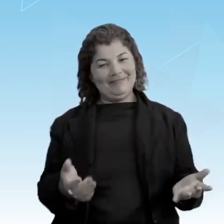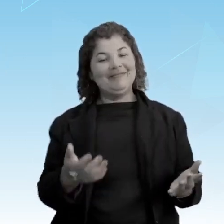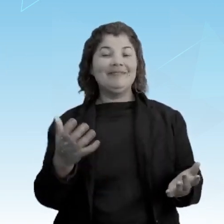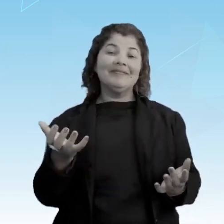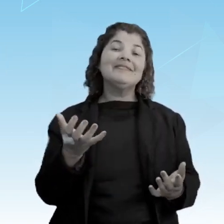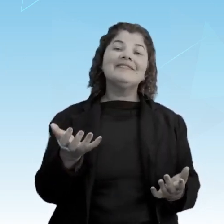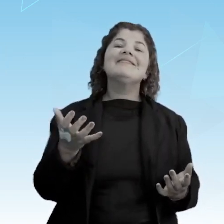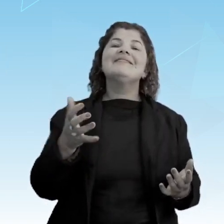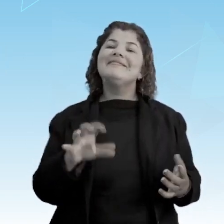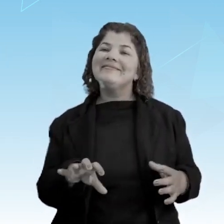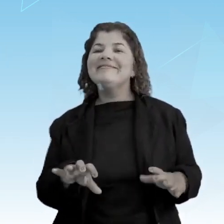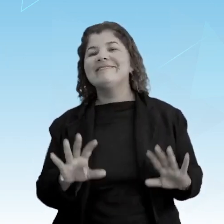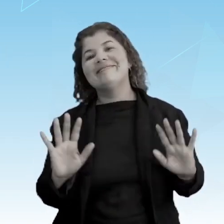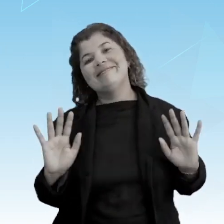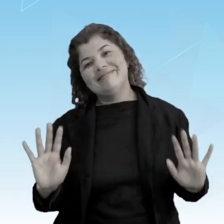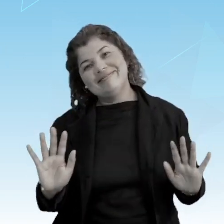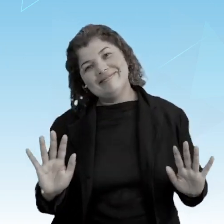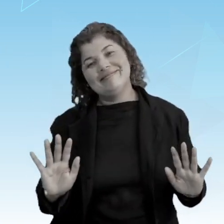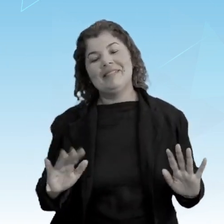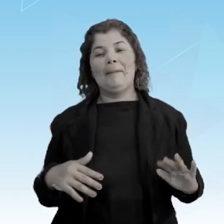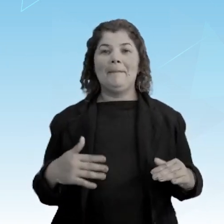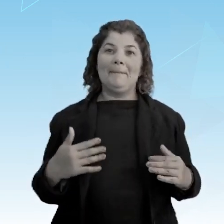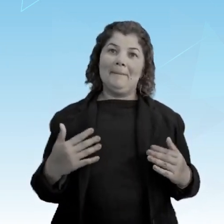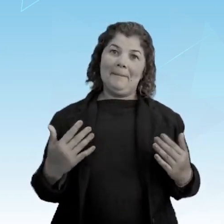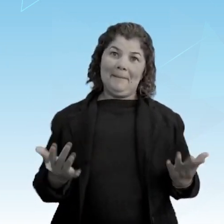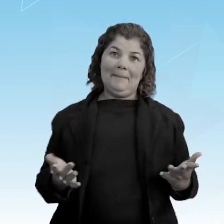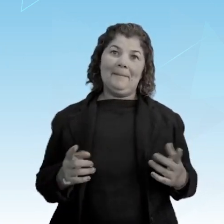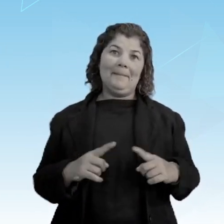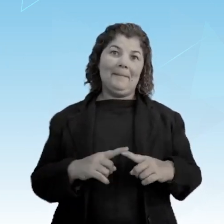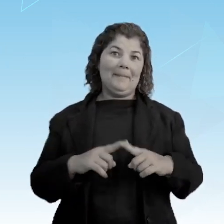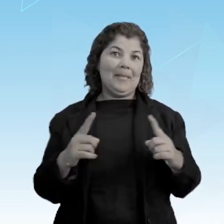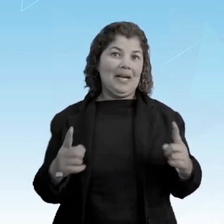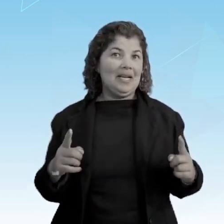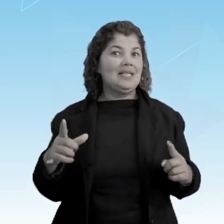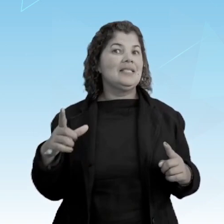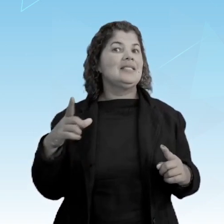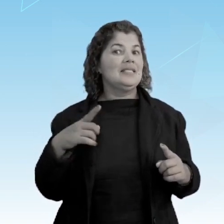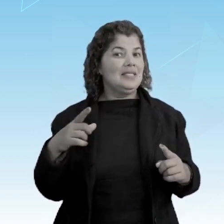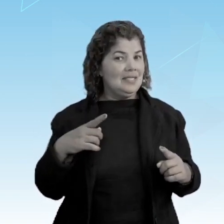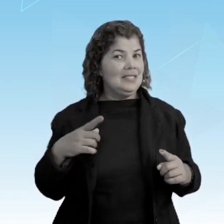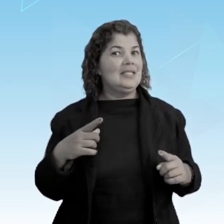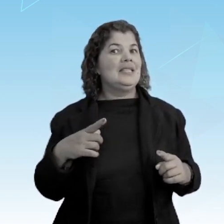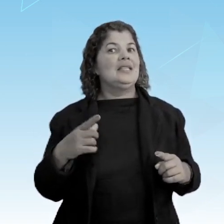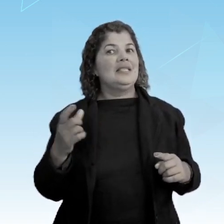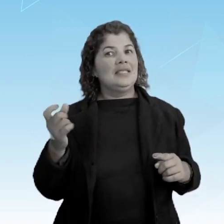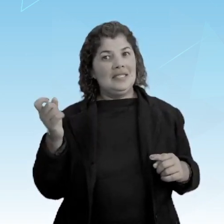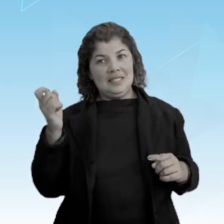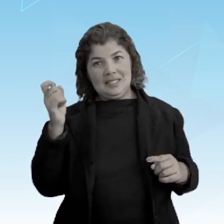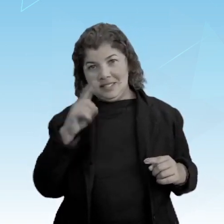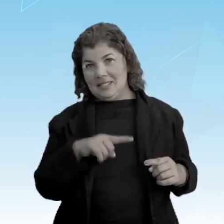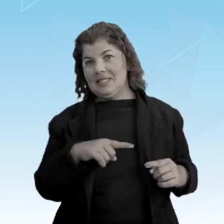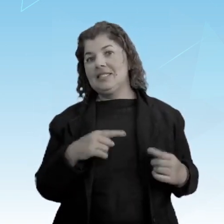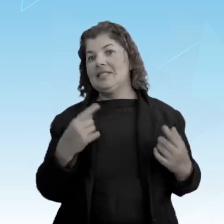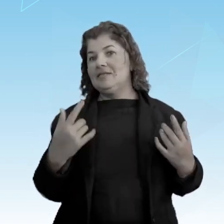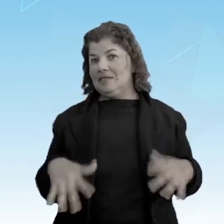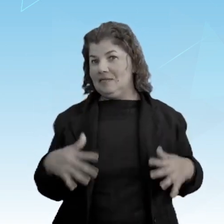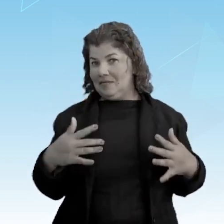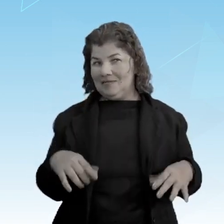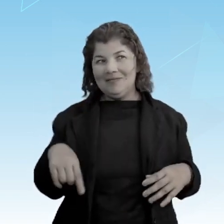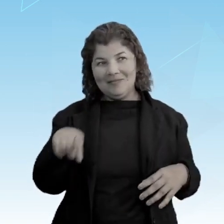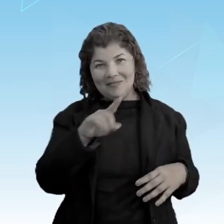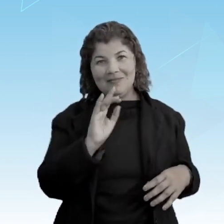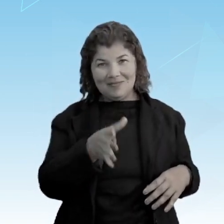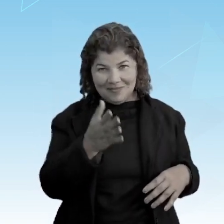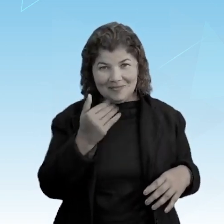queres? Ah, mas essa emancipação tem um preço. Nada é de graça. Vocês já comeram